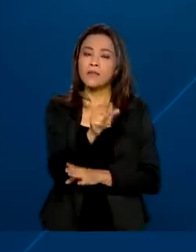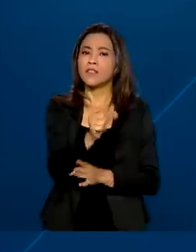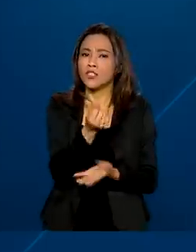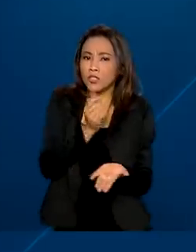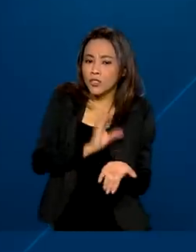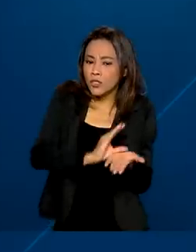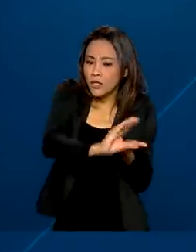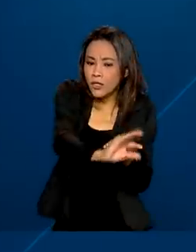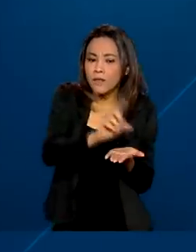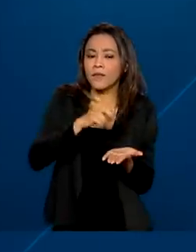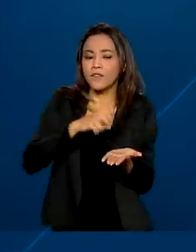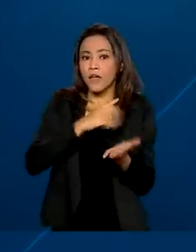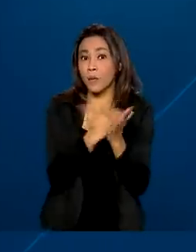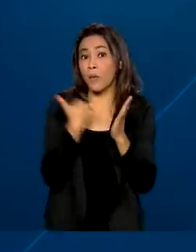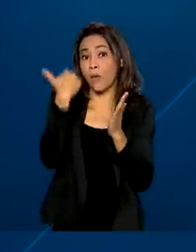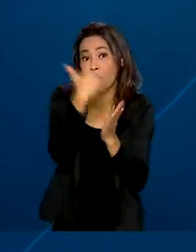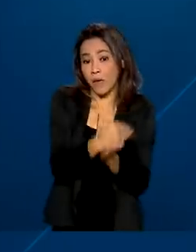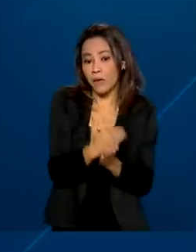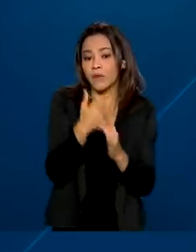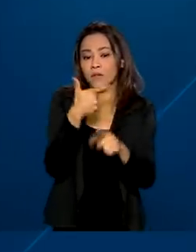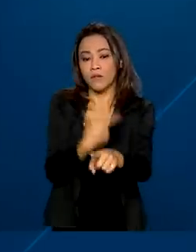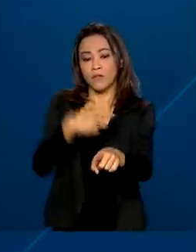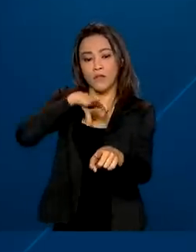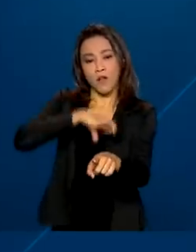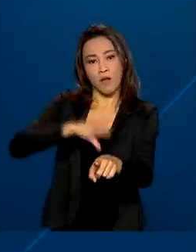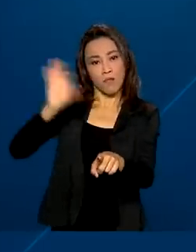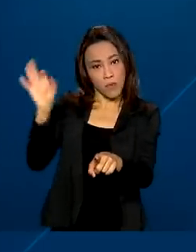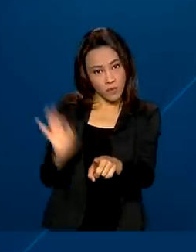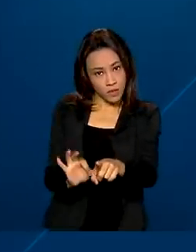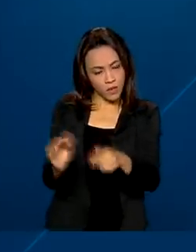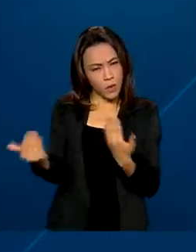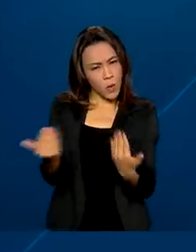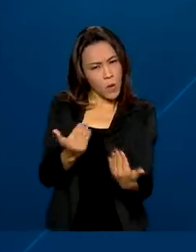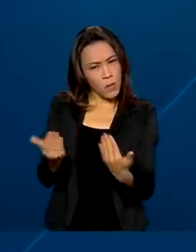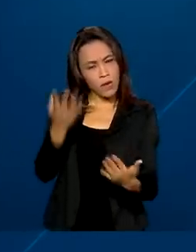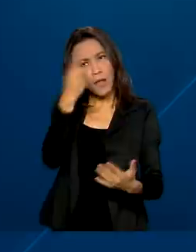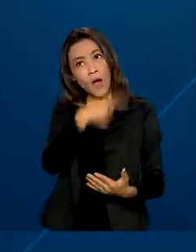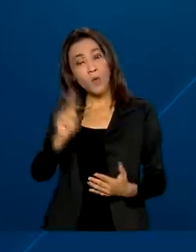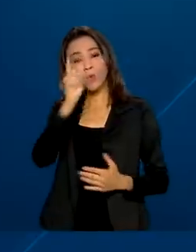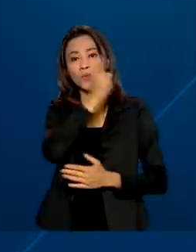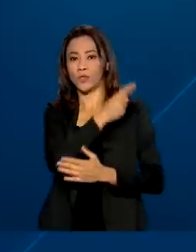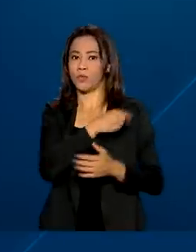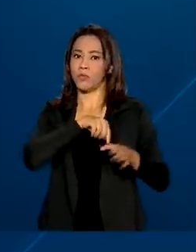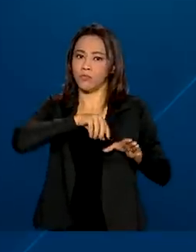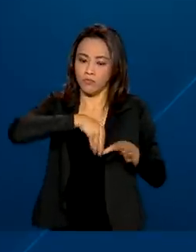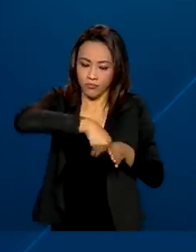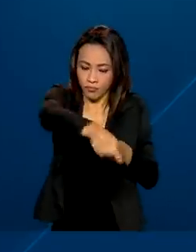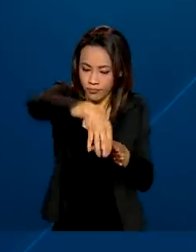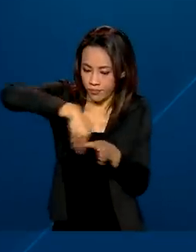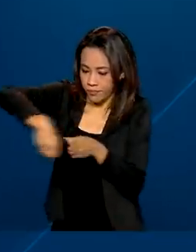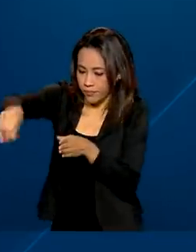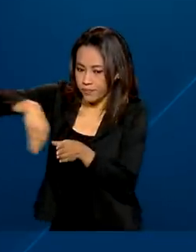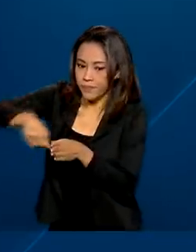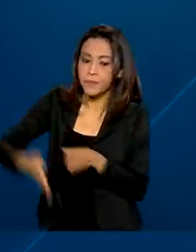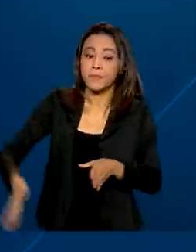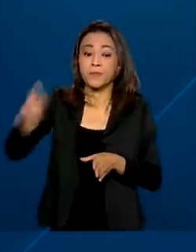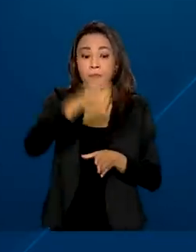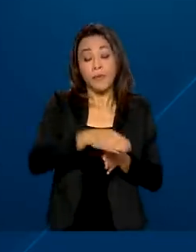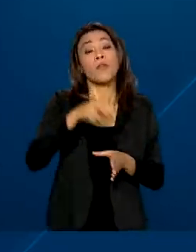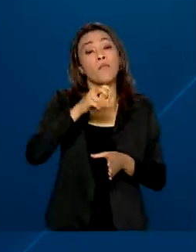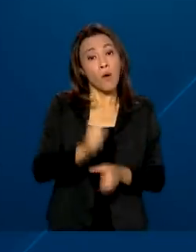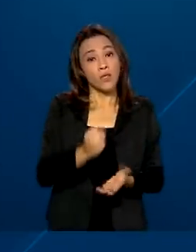investimentos tiveram aumento de 29% comparado à última safra. Os financiamentos poderão ser